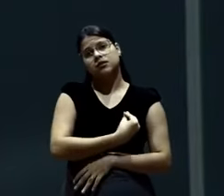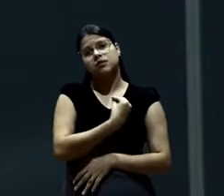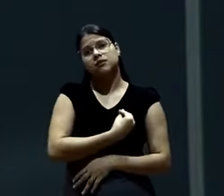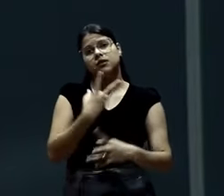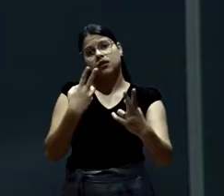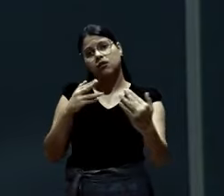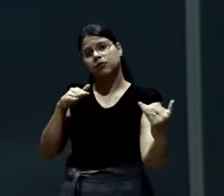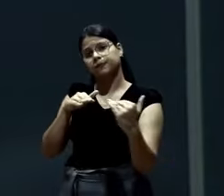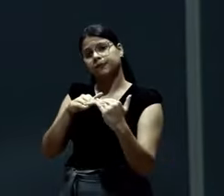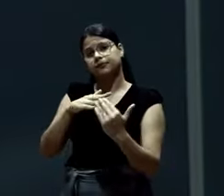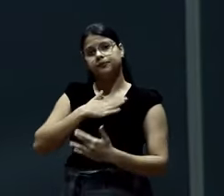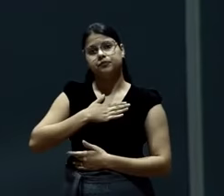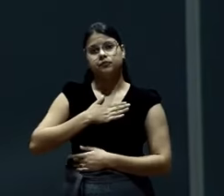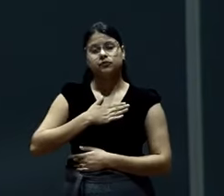vivi.